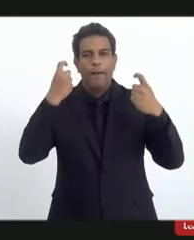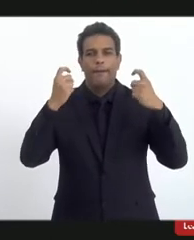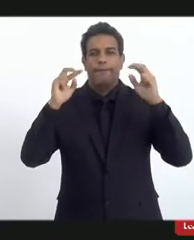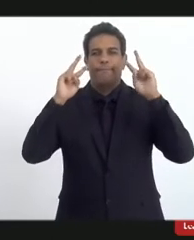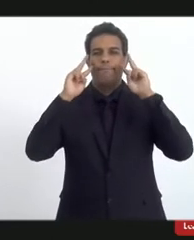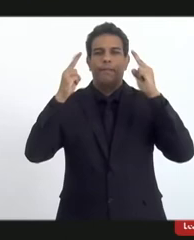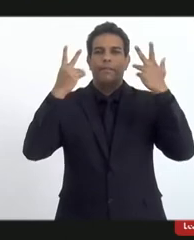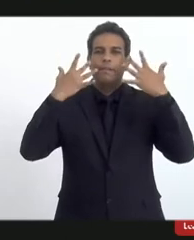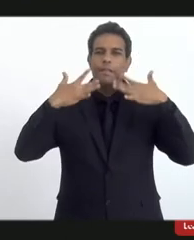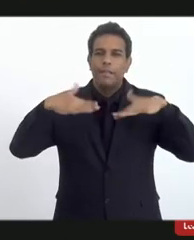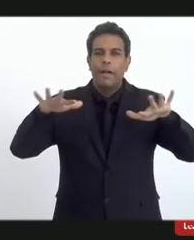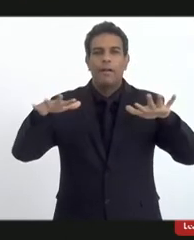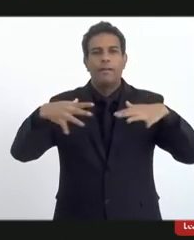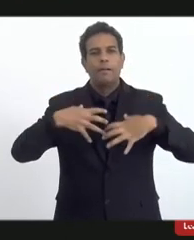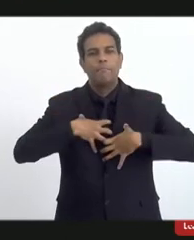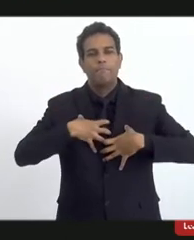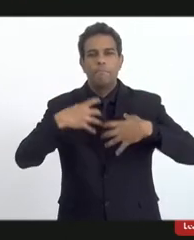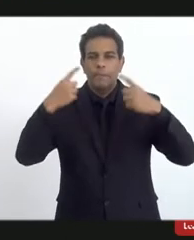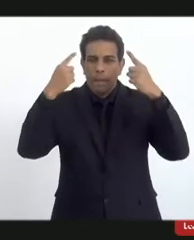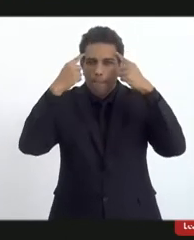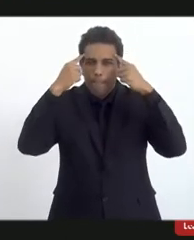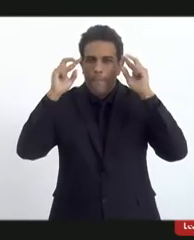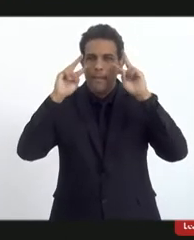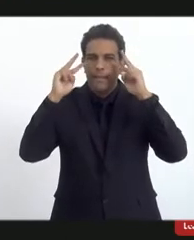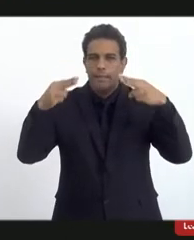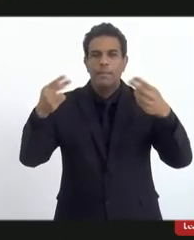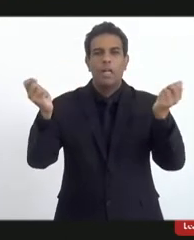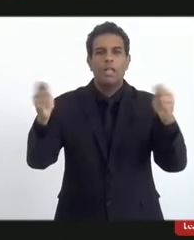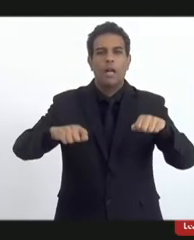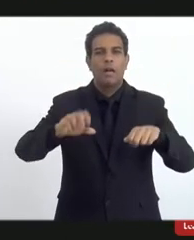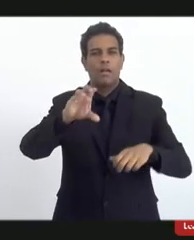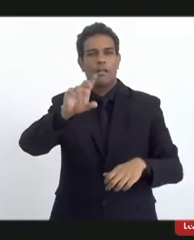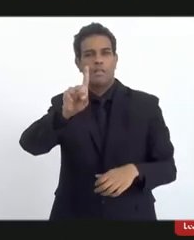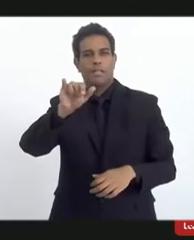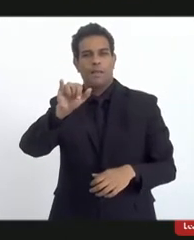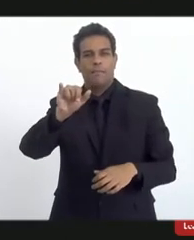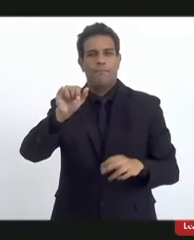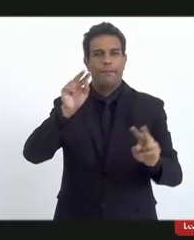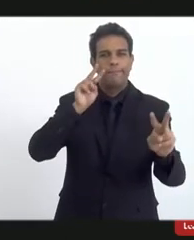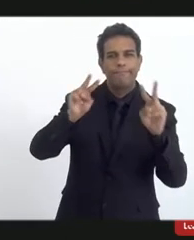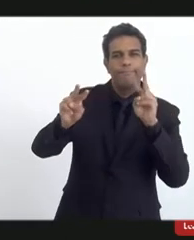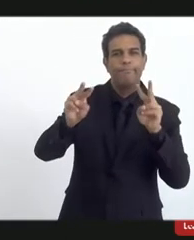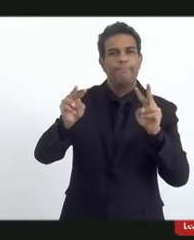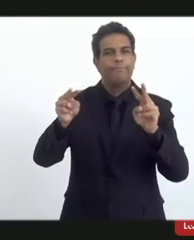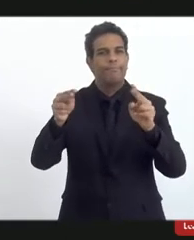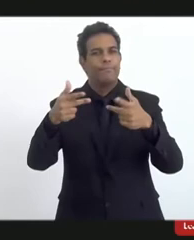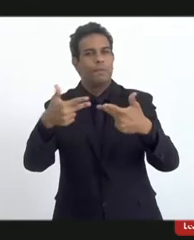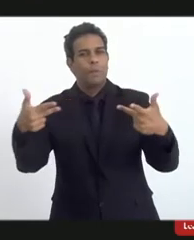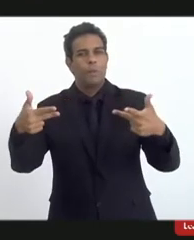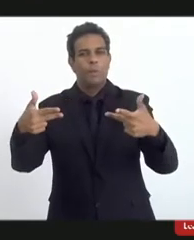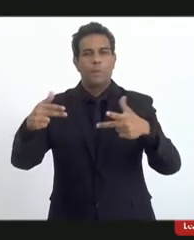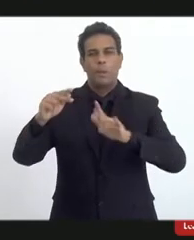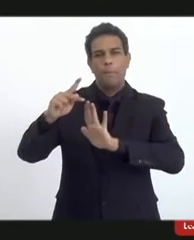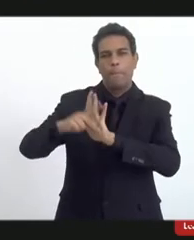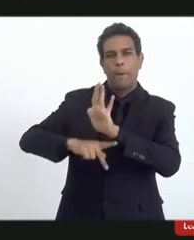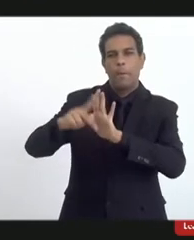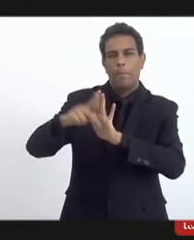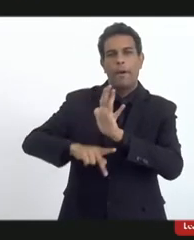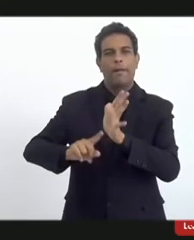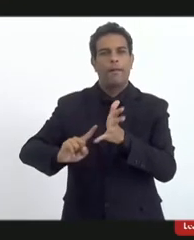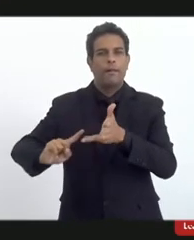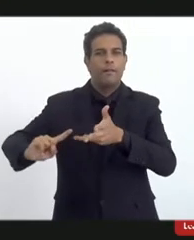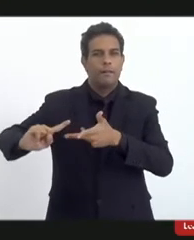naturalização. Eu tenho até pensado, deputada Marta Rocha, nessa CPI, pensar algum projeto, sei que já tem muitas